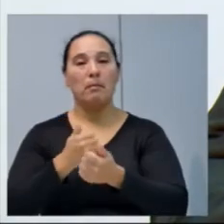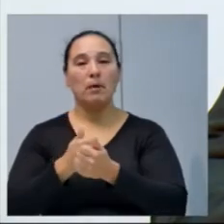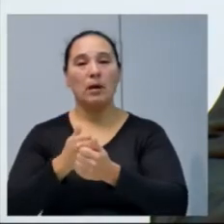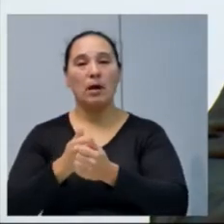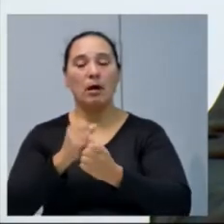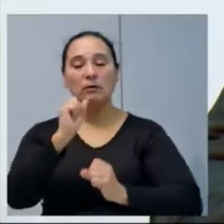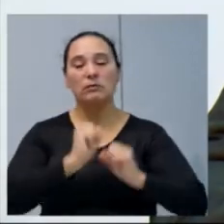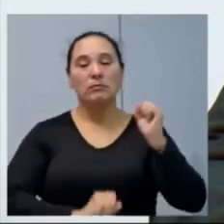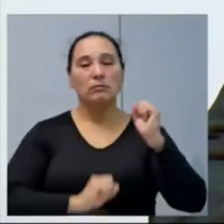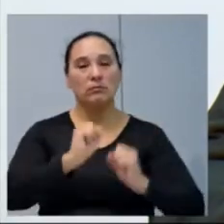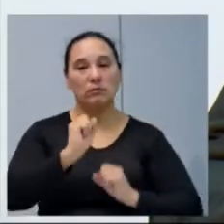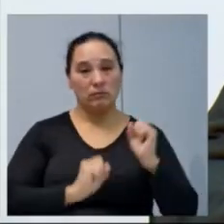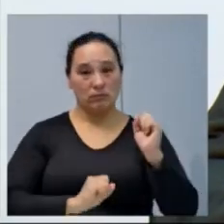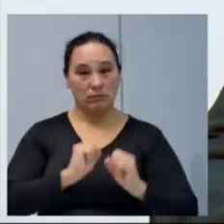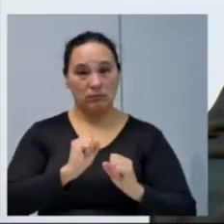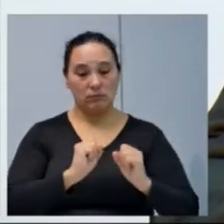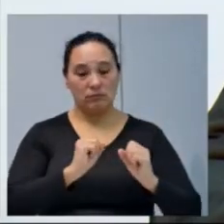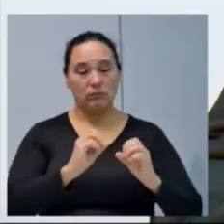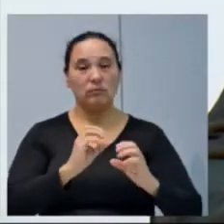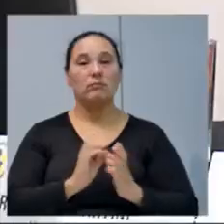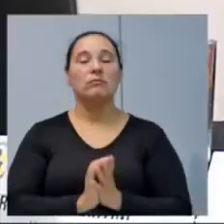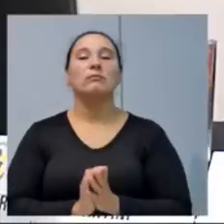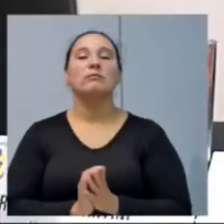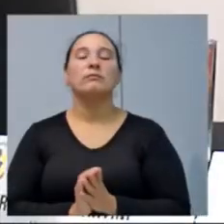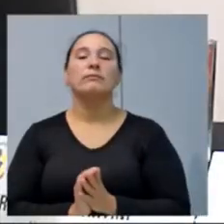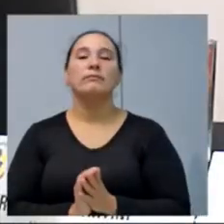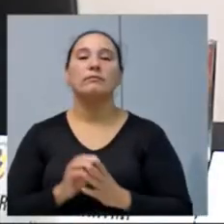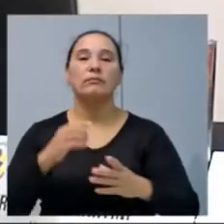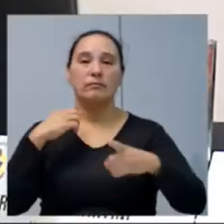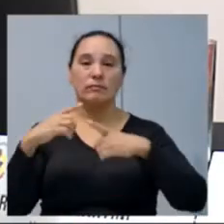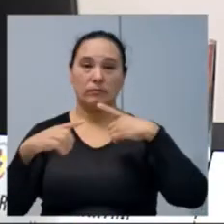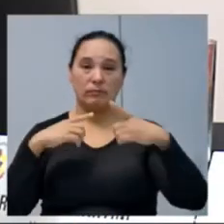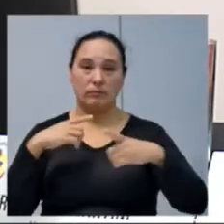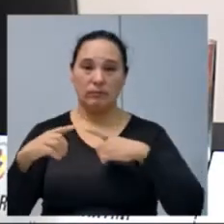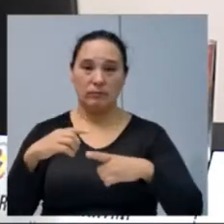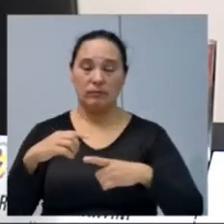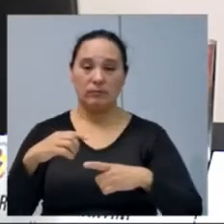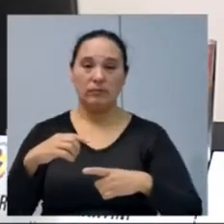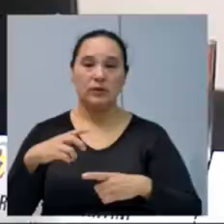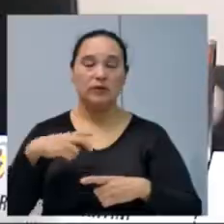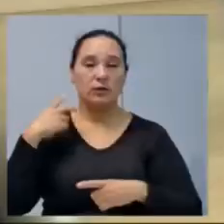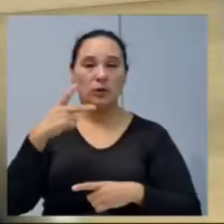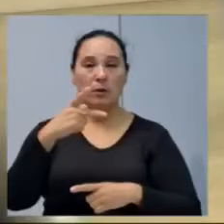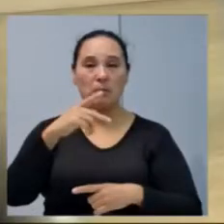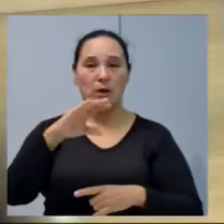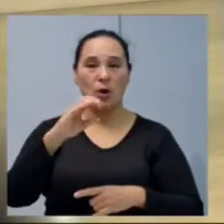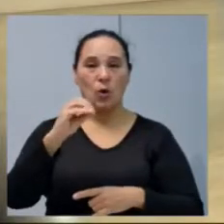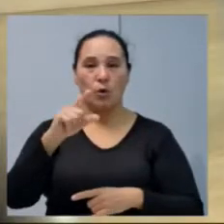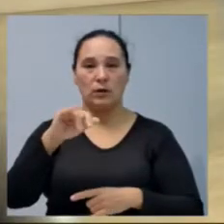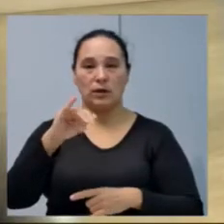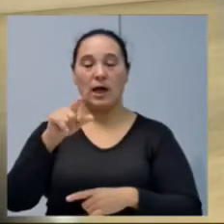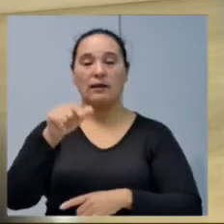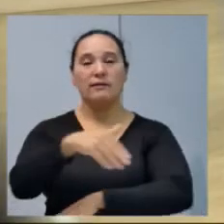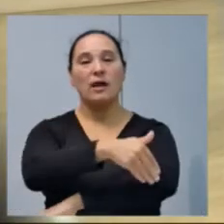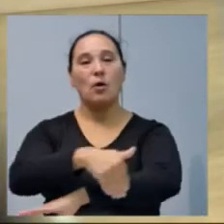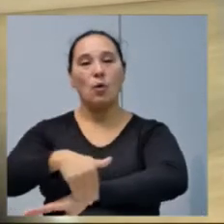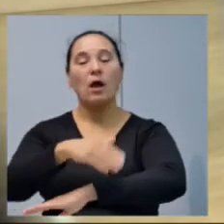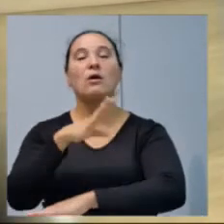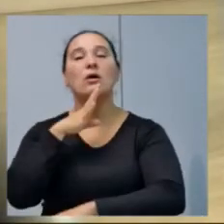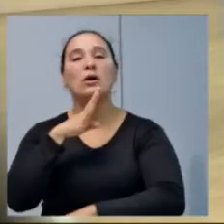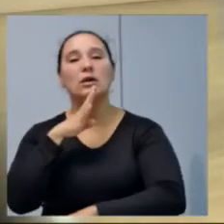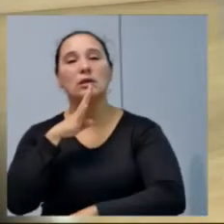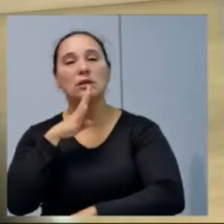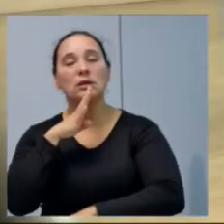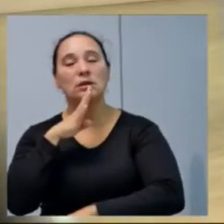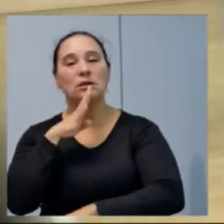Distrito Industrial Pedro Bortoluzzi. A indicação está em discussão. Vereador Piccoli. Bem, senhores vereadores, essa rua é conhecida de